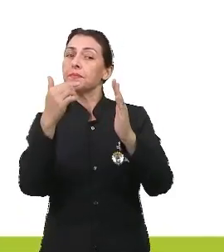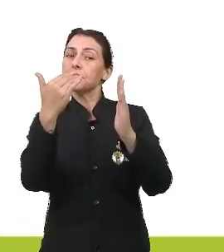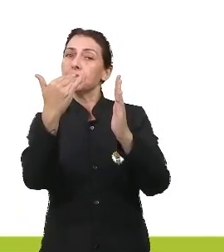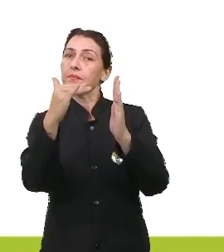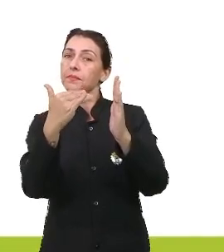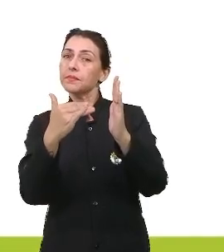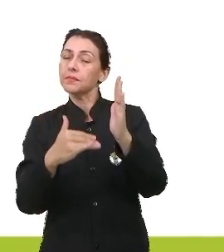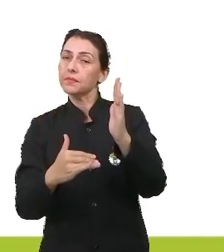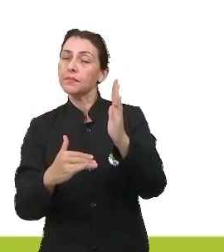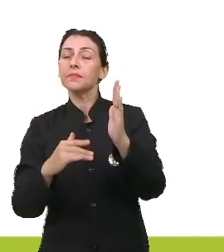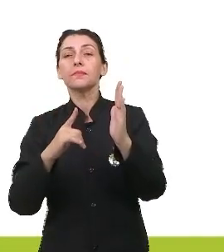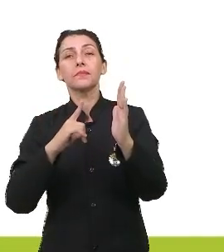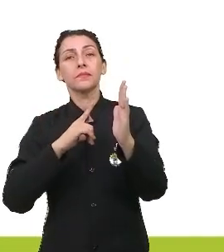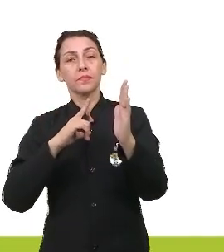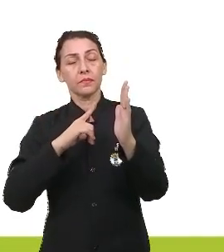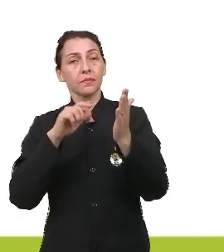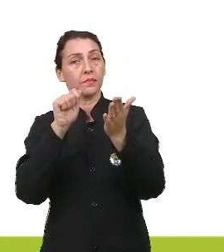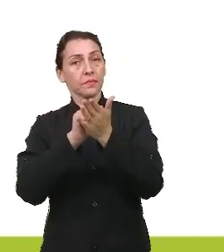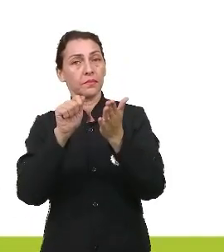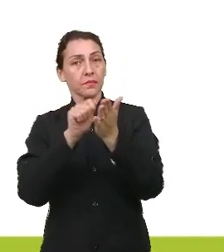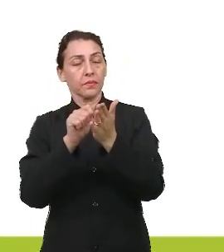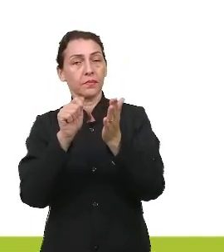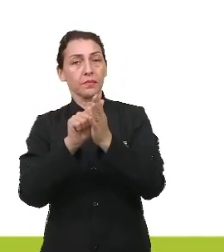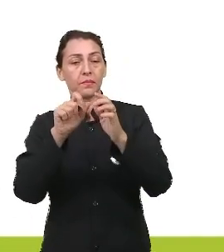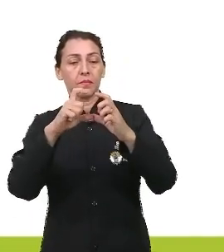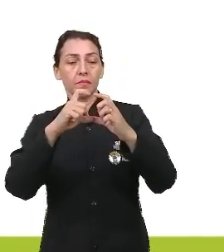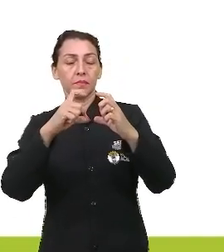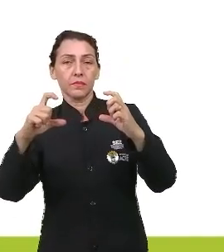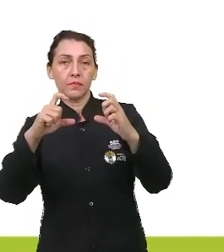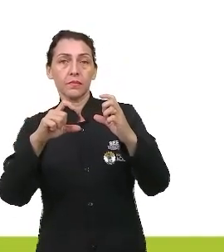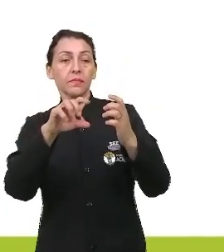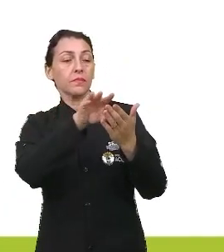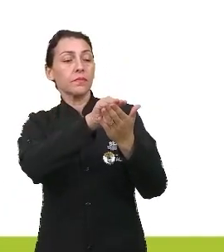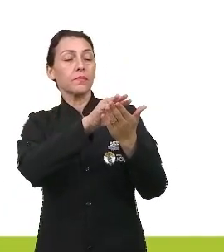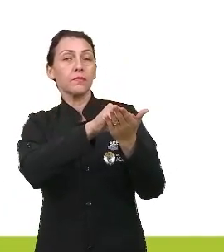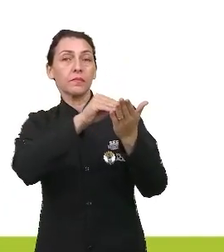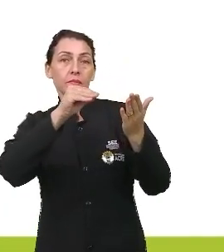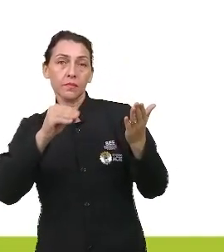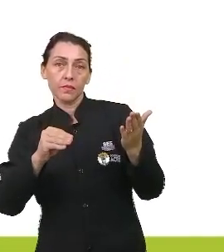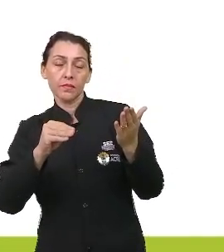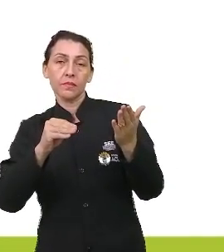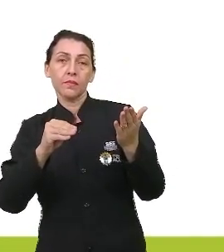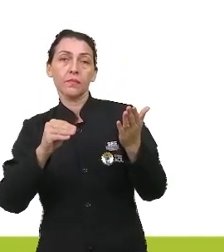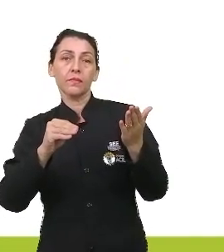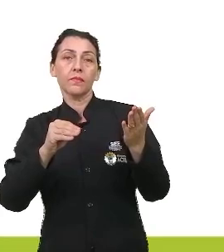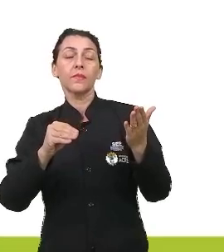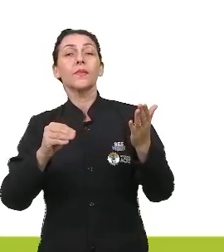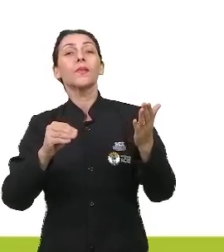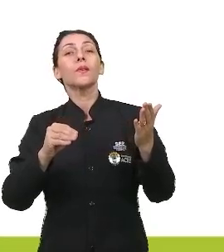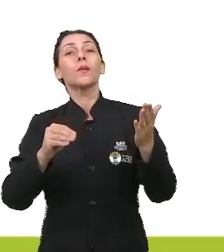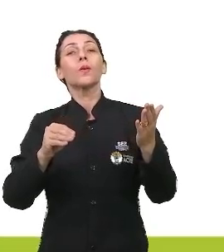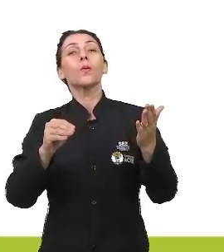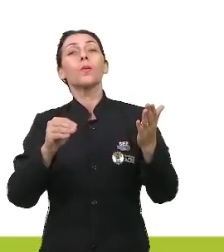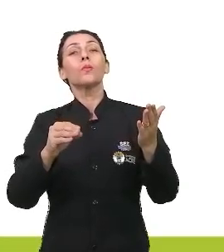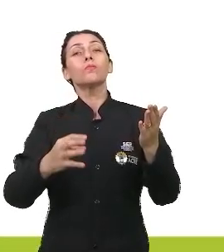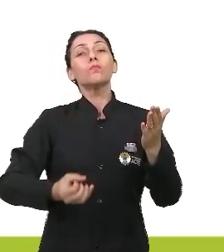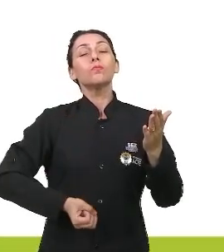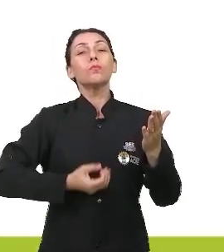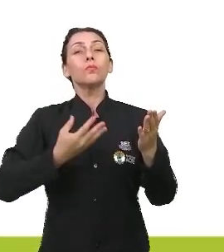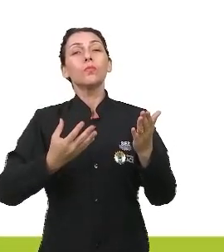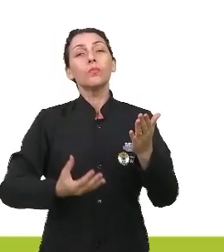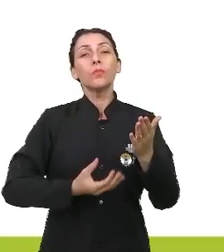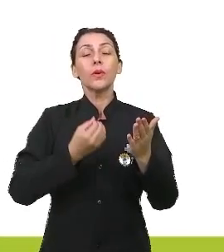abaixo, estão transcritos versos retirados do poema ou operaram em construção.